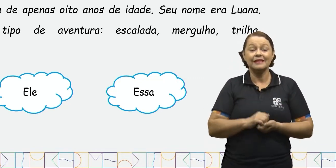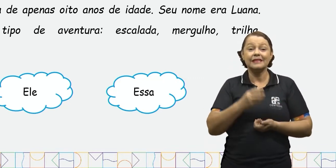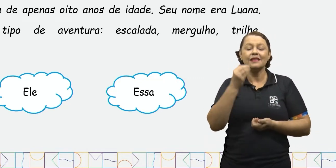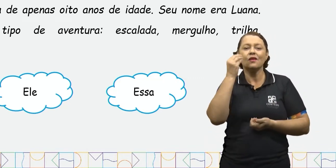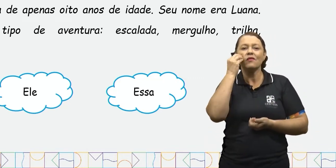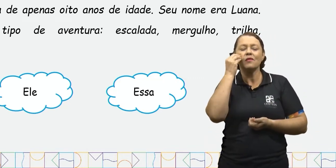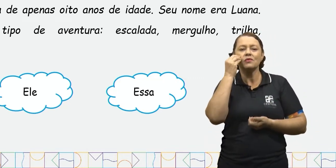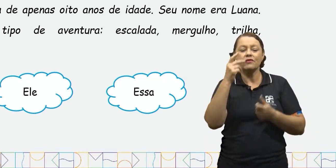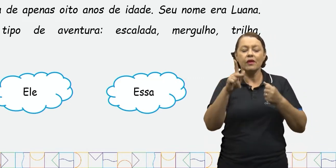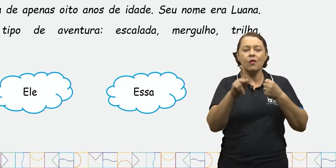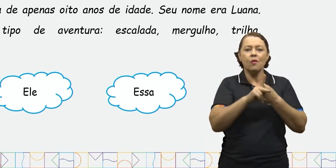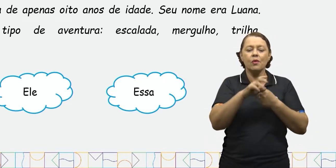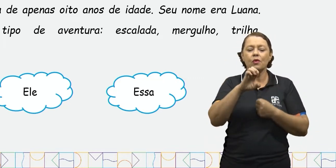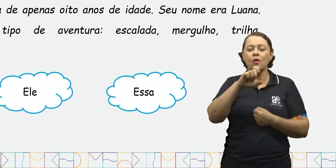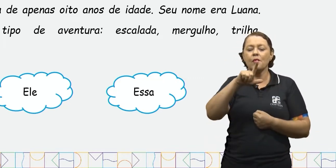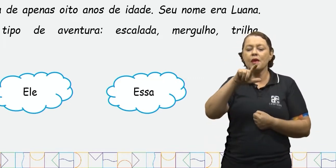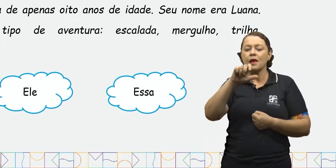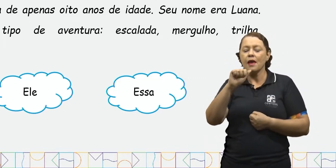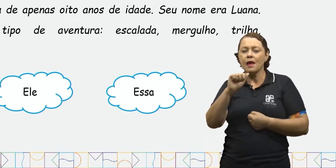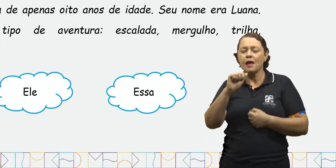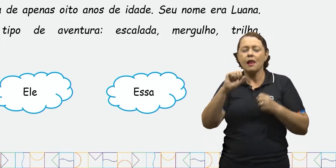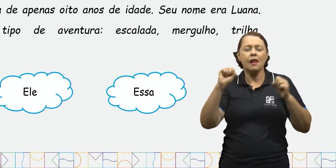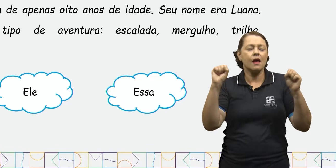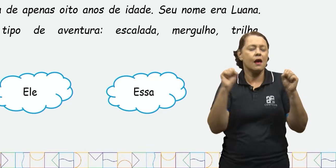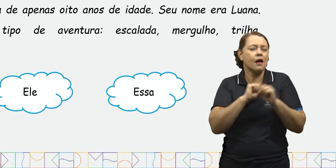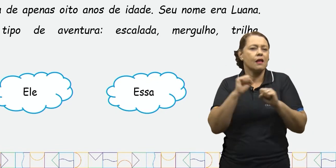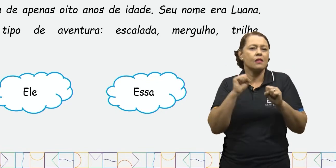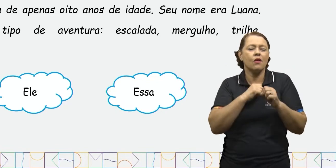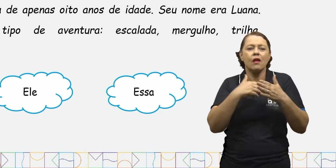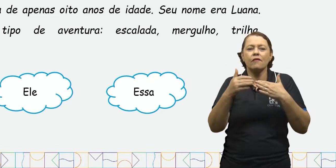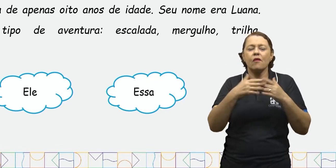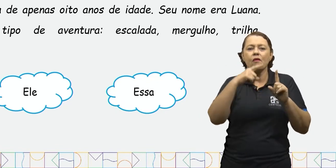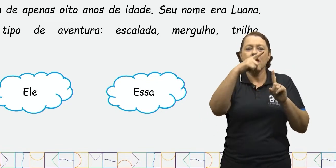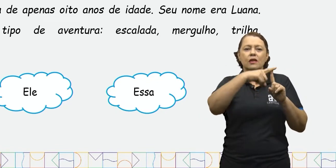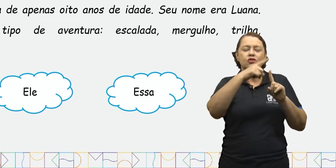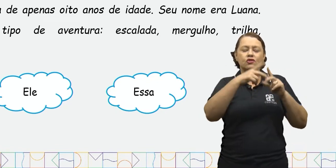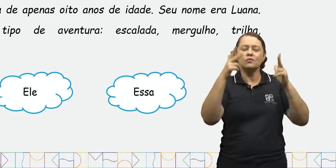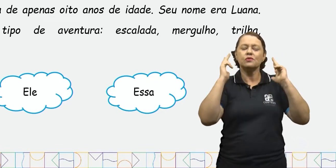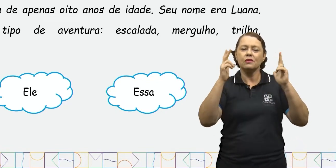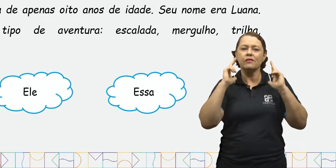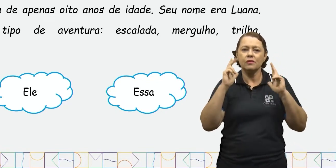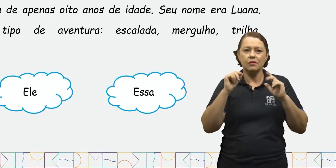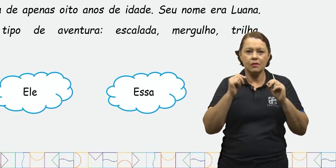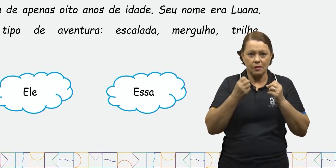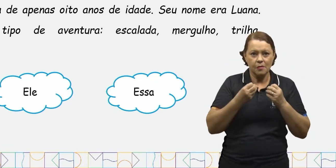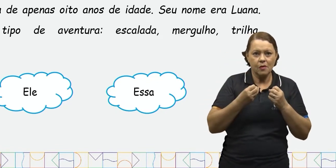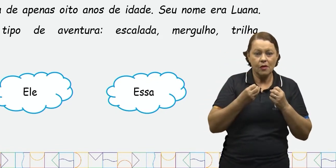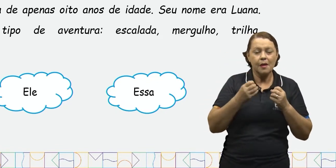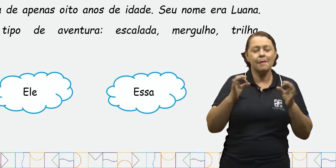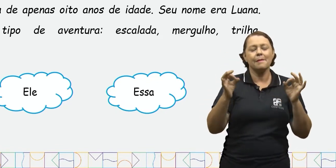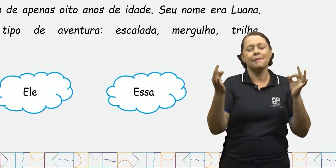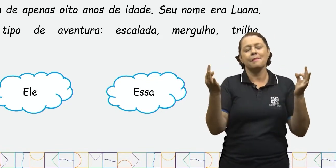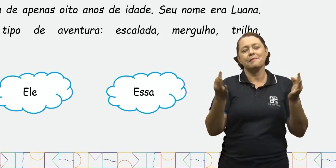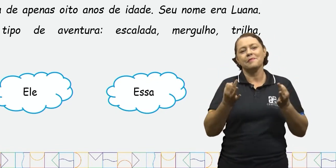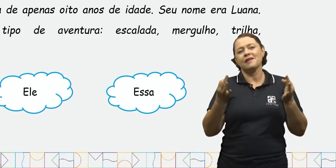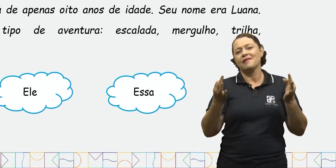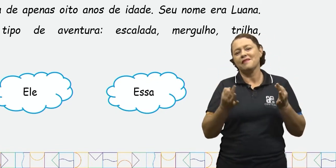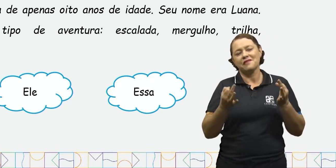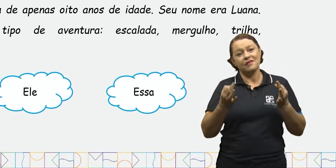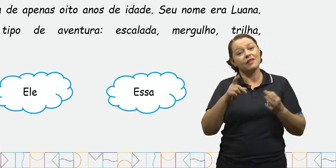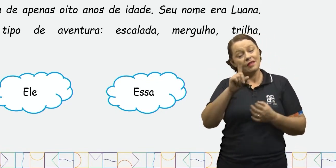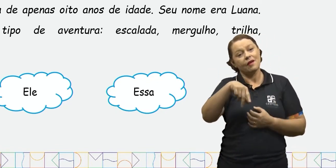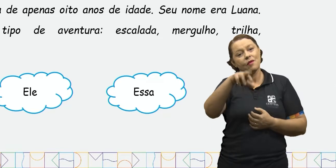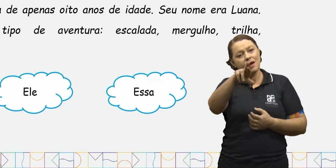ela. Ela adorava todo tipo de aventura. Perfeito! Está ótimo! Então, a